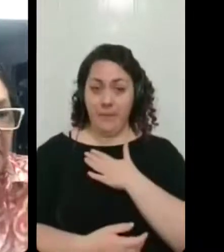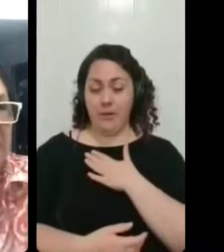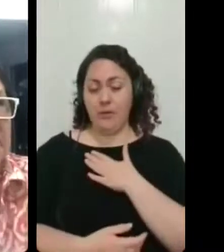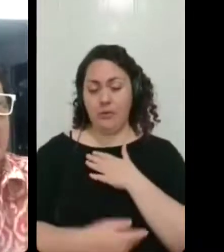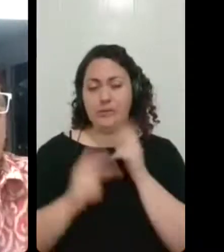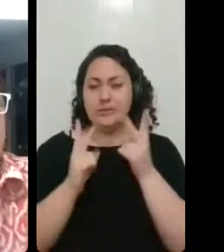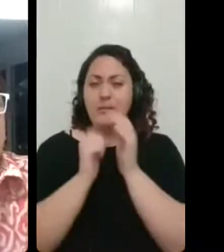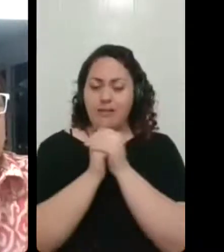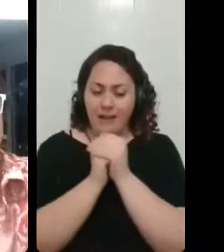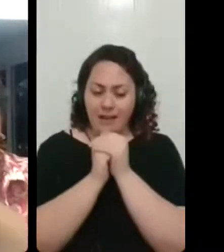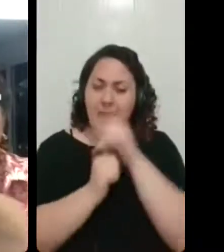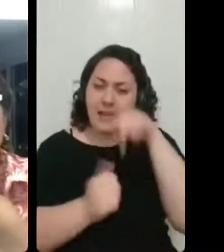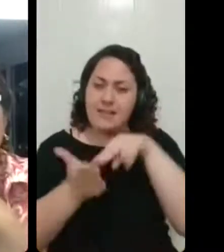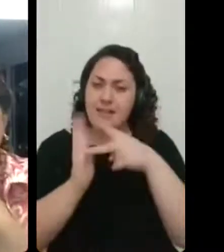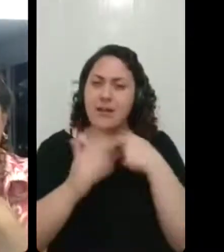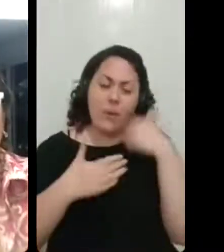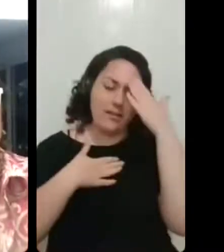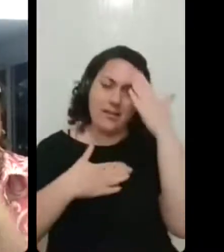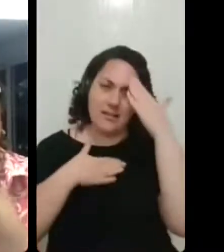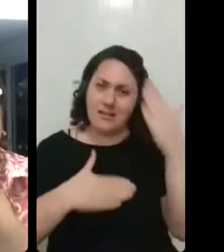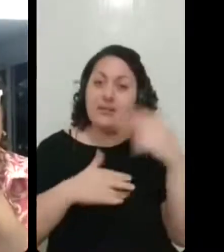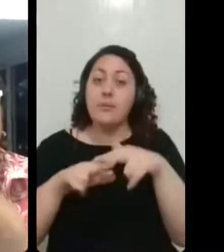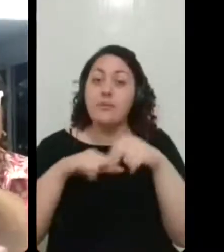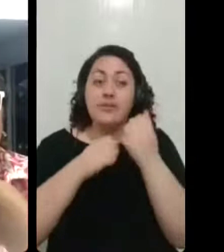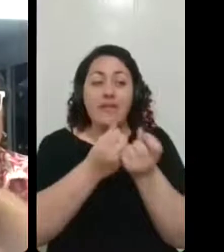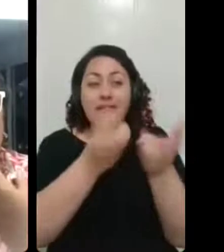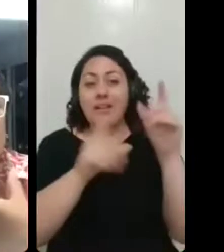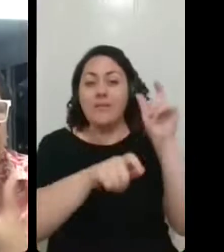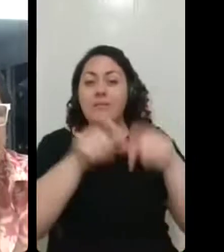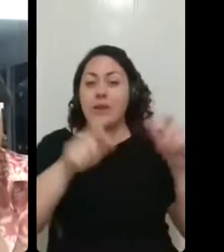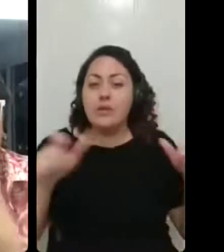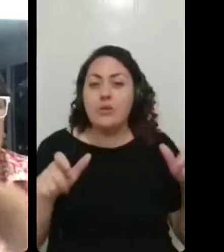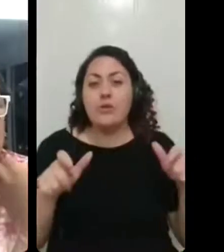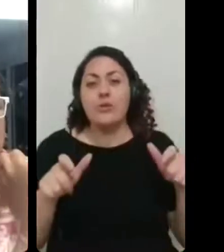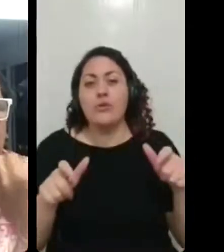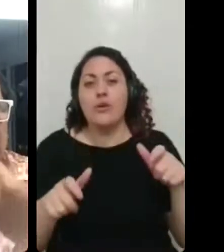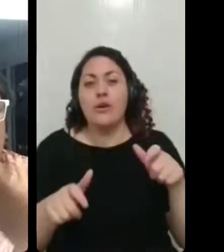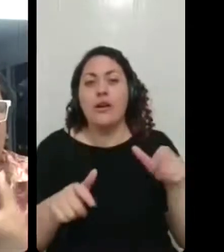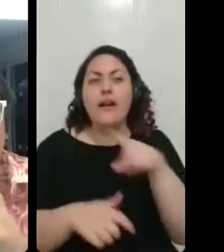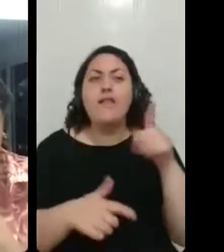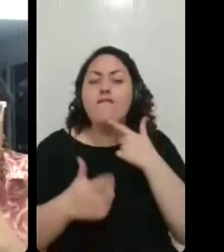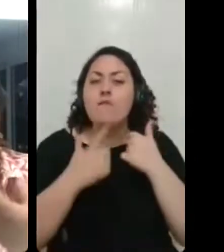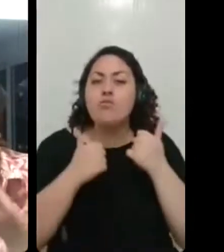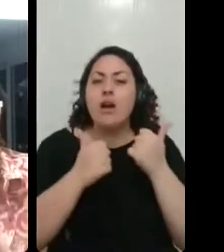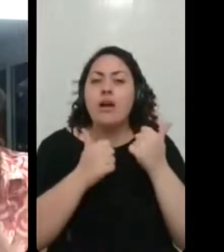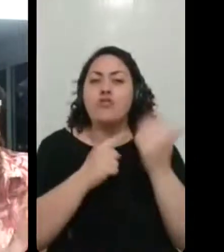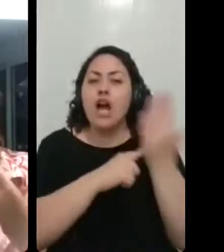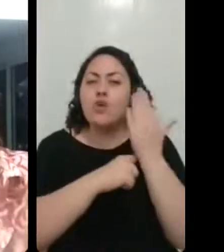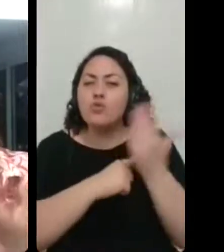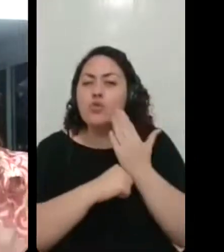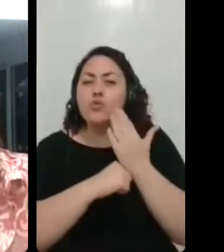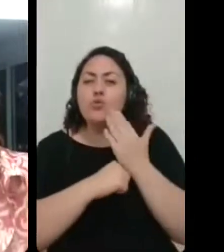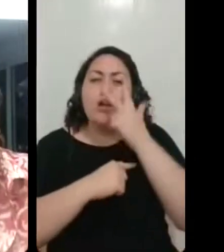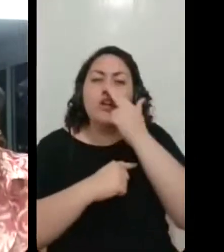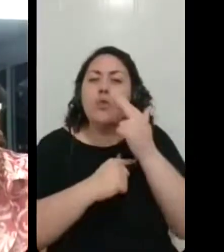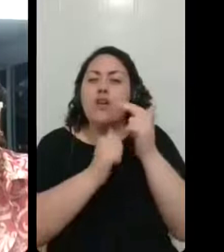agradecimento. E eu tive muitas pessoas, muitos bons desejos, energias, que hoje eu